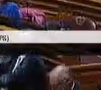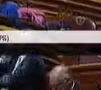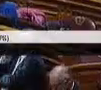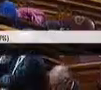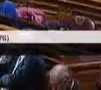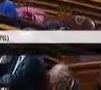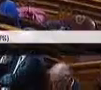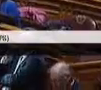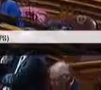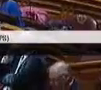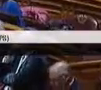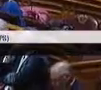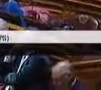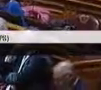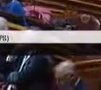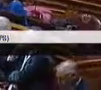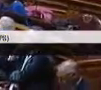A palavra, Sr. Deputado João Paulo Pedrosa.